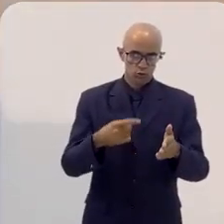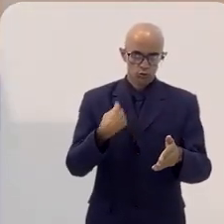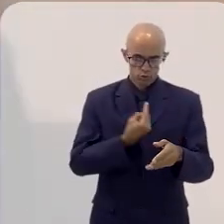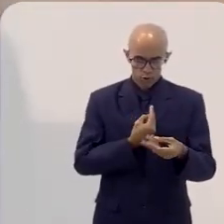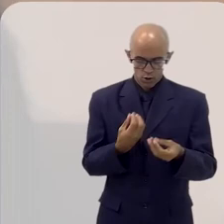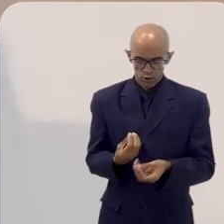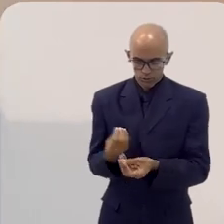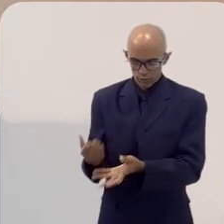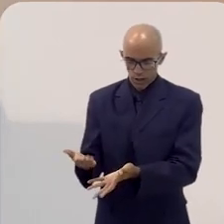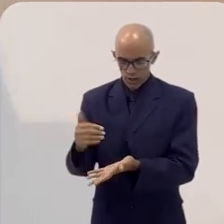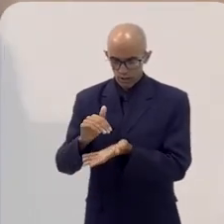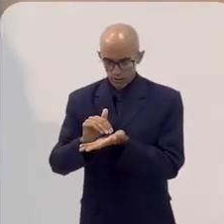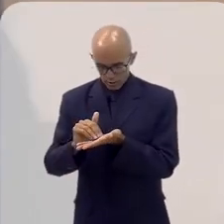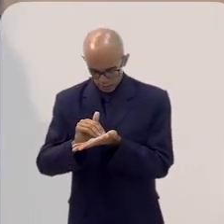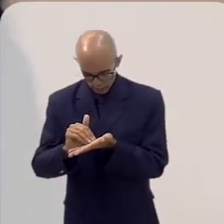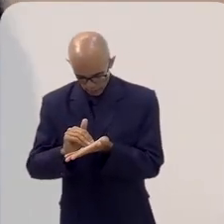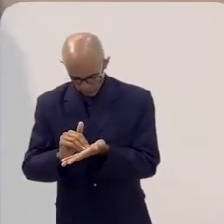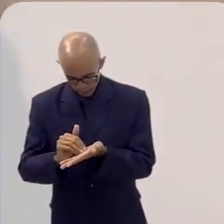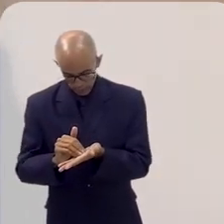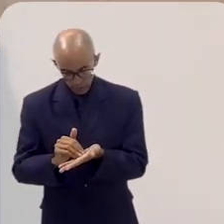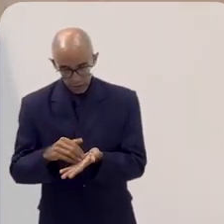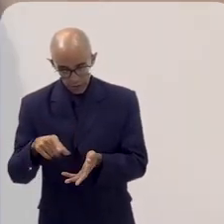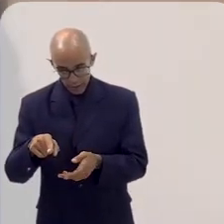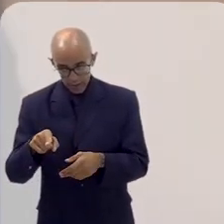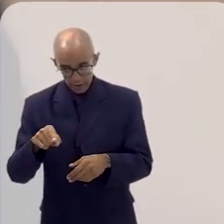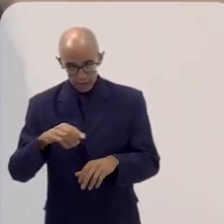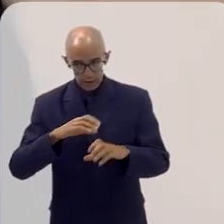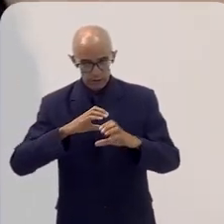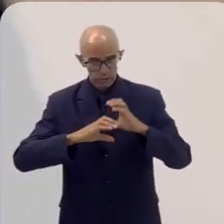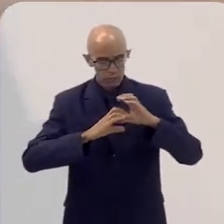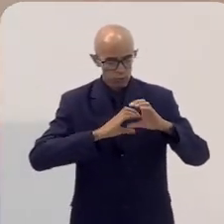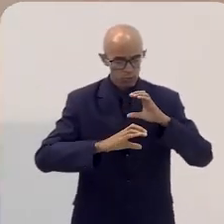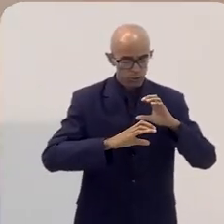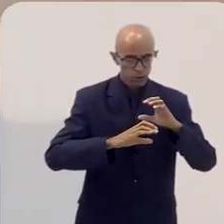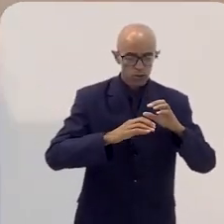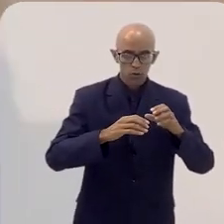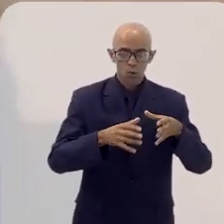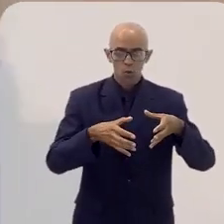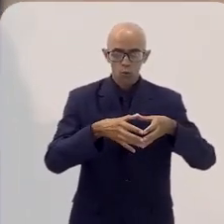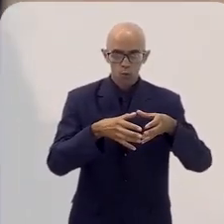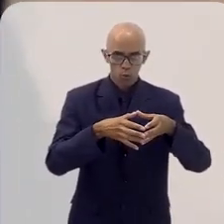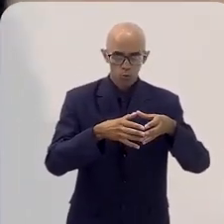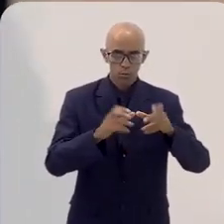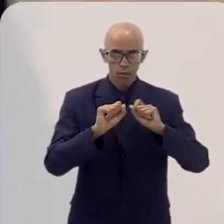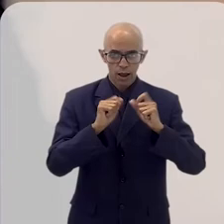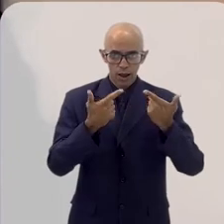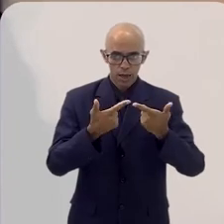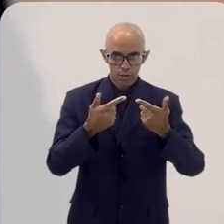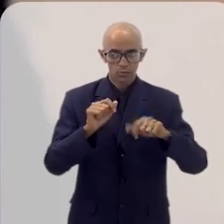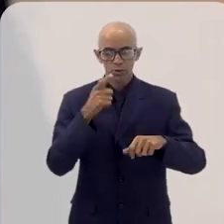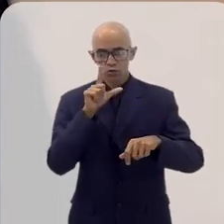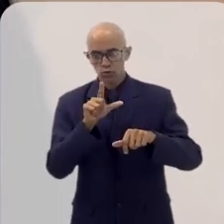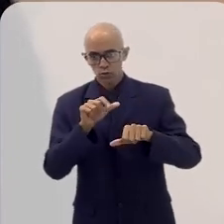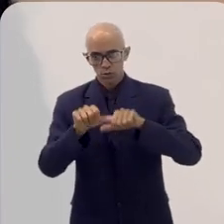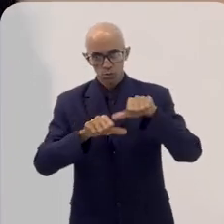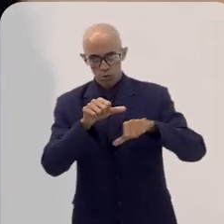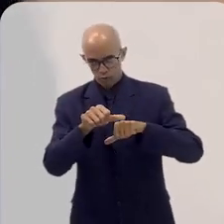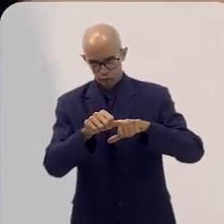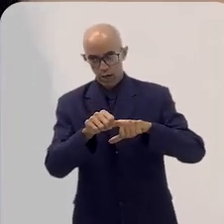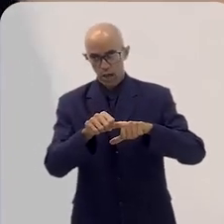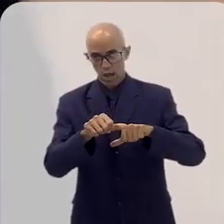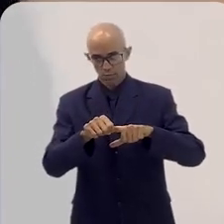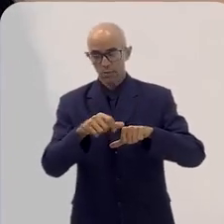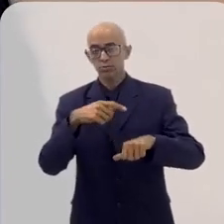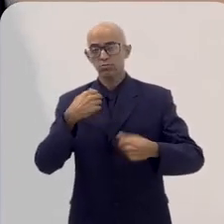tributários mesmo. A gente tem levado para a Secretaria e a Secretaria tem tido essa comunicação com o time da LERJ, para que a gente